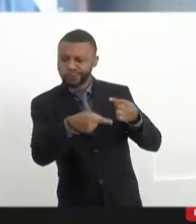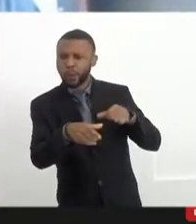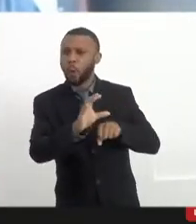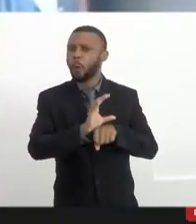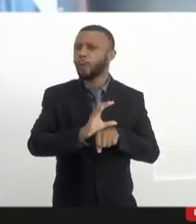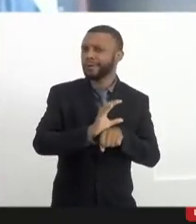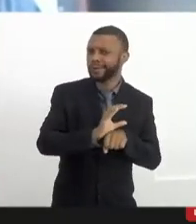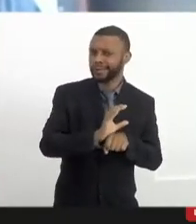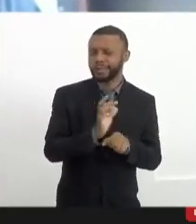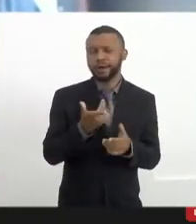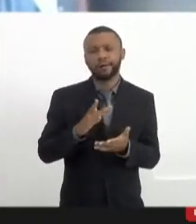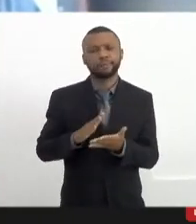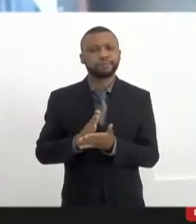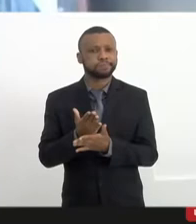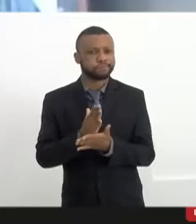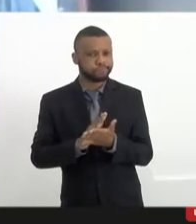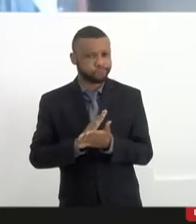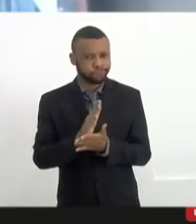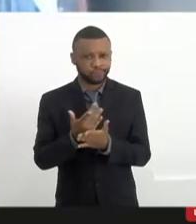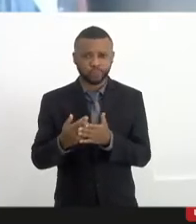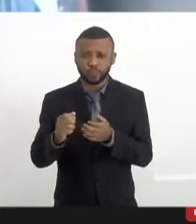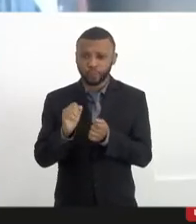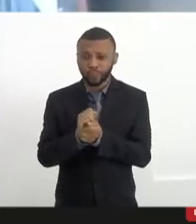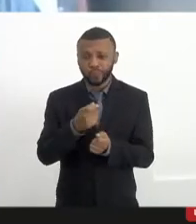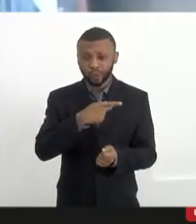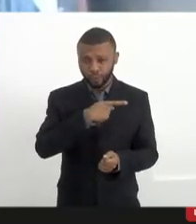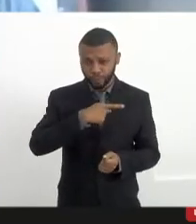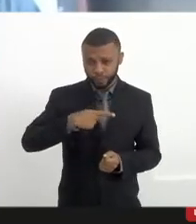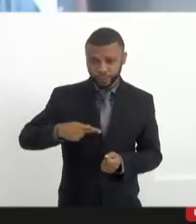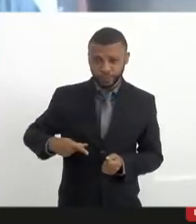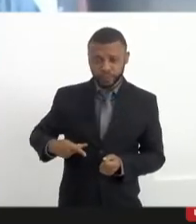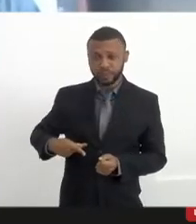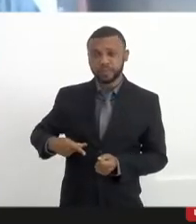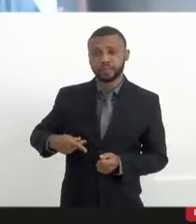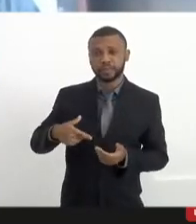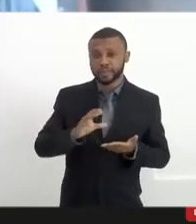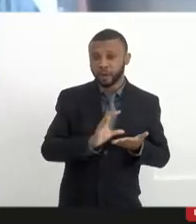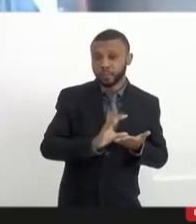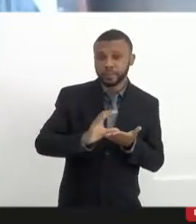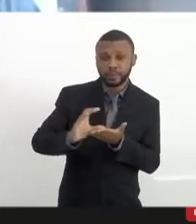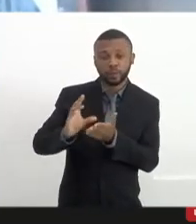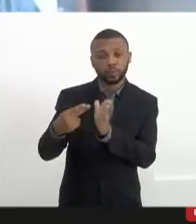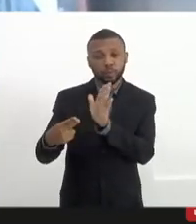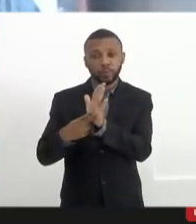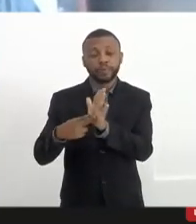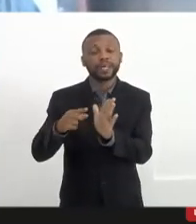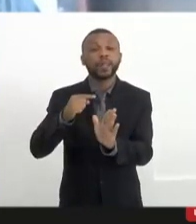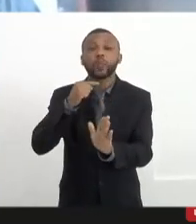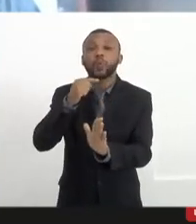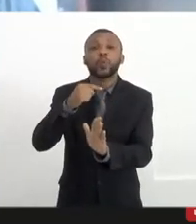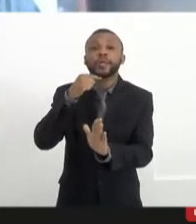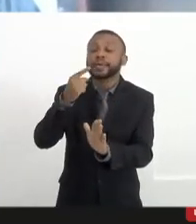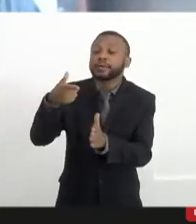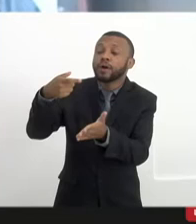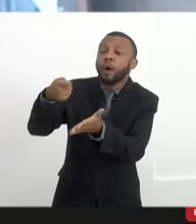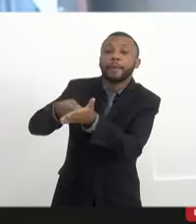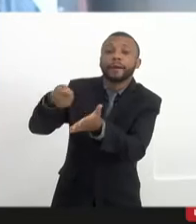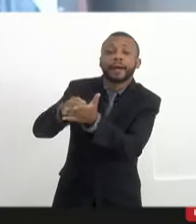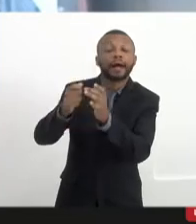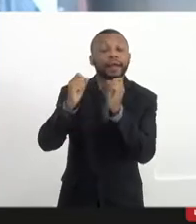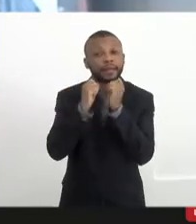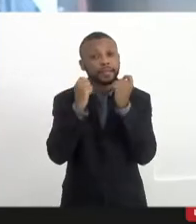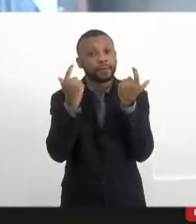fico até incomodado, como presidente da Comissão do Cumpra-se, de não conseguir que a própria Assembleia cumpra a lei, porque a Assembleia